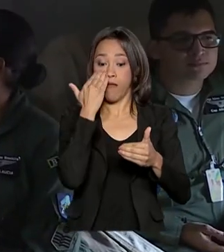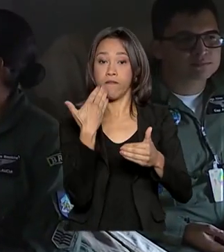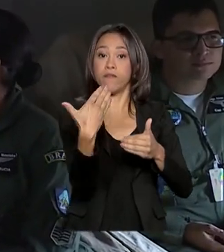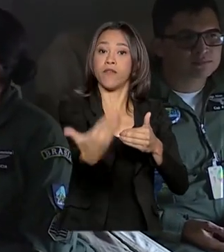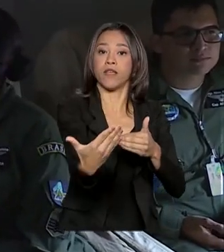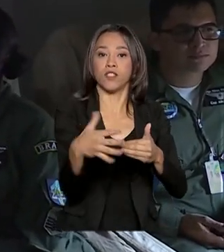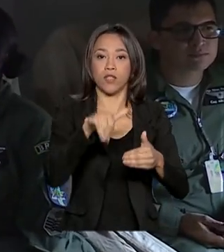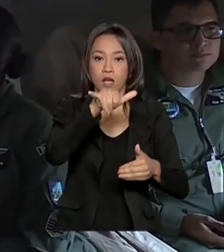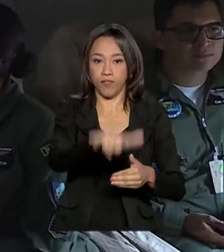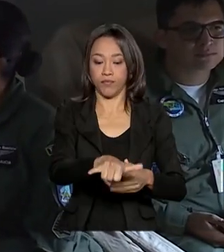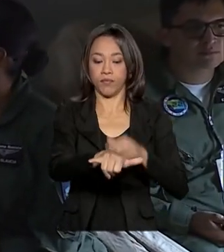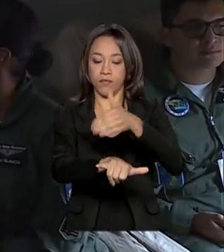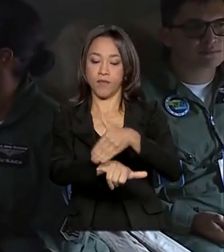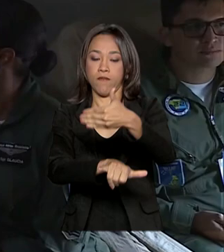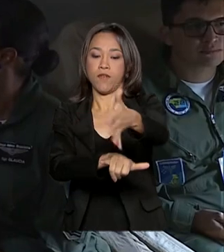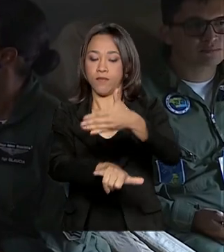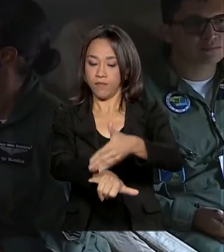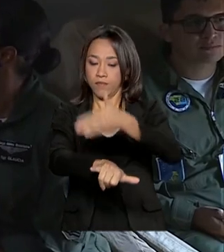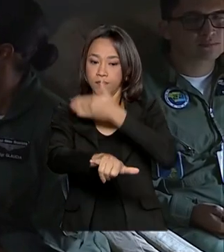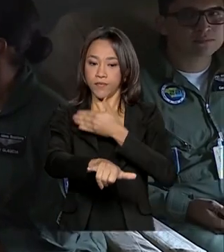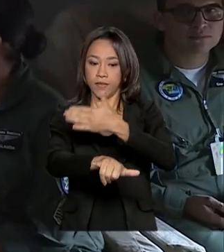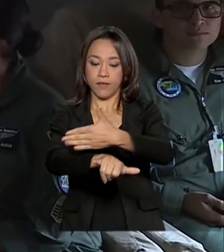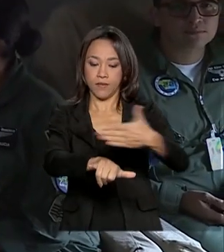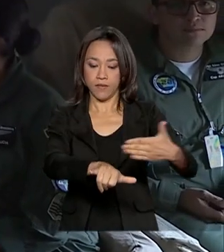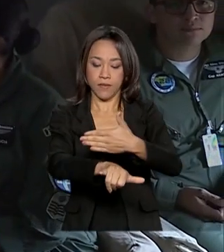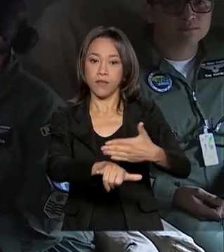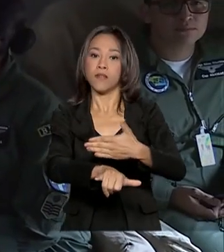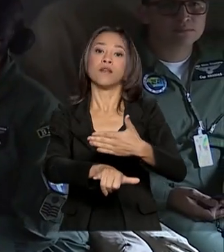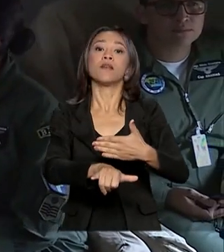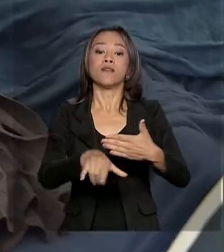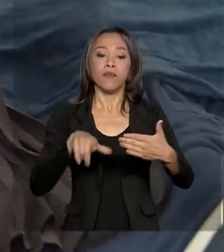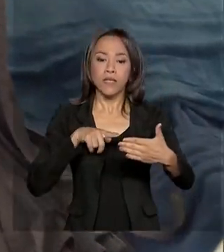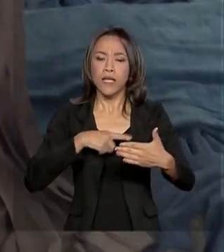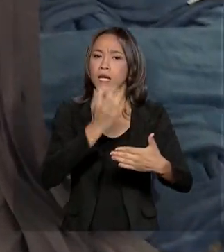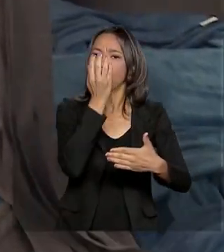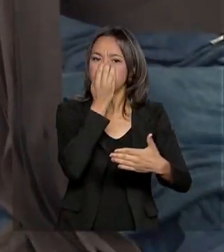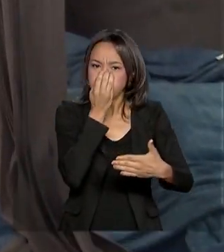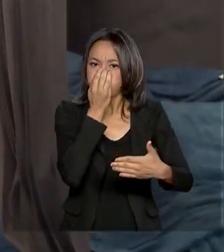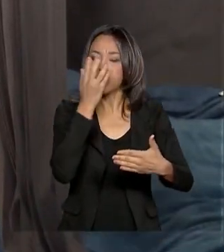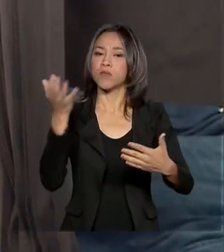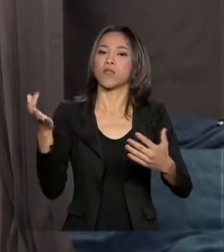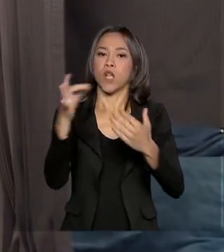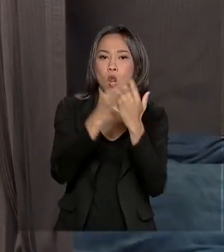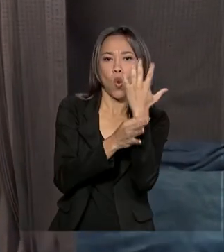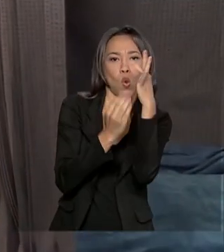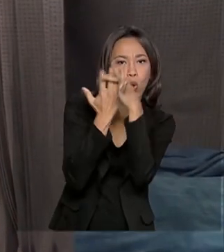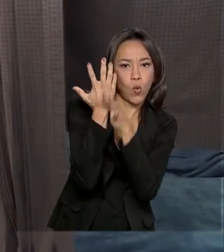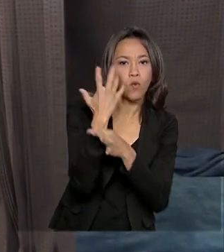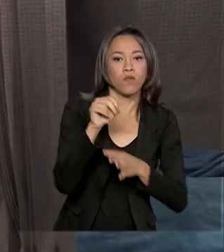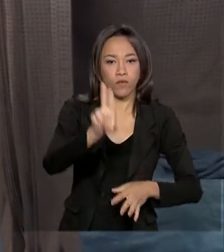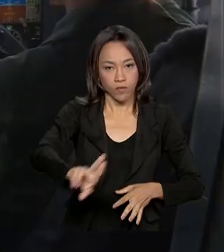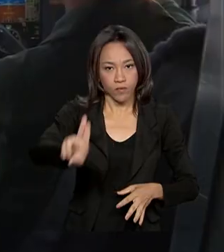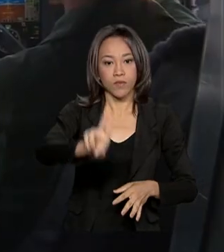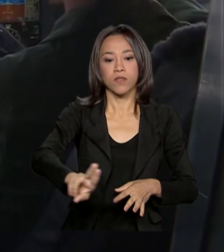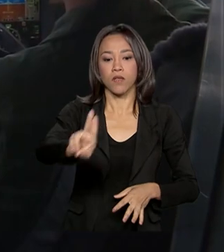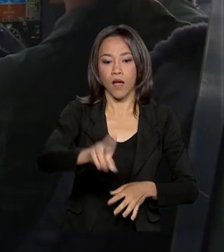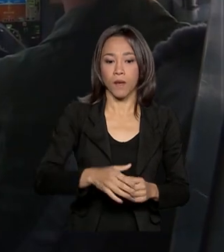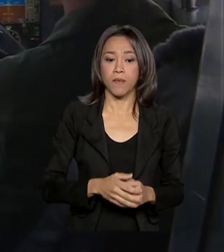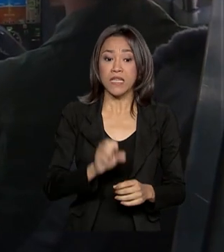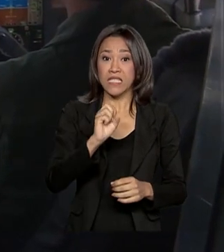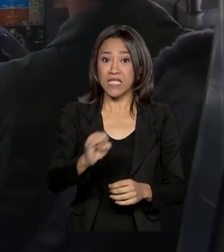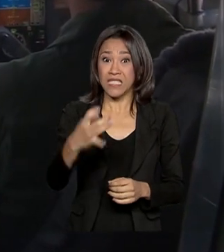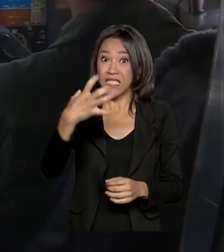vão transitar entre as duas áreas do avião, usando itens de proteção pessoal, como luvas e máscaras. Se